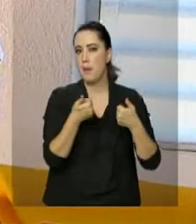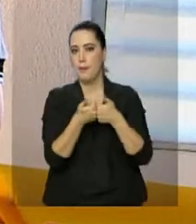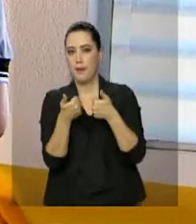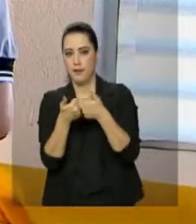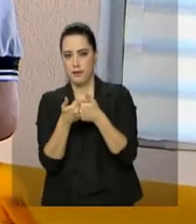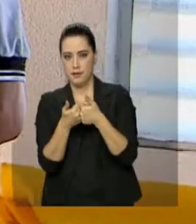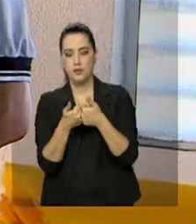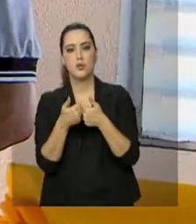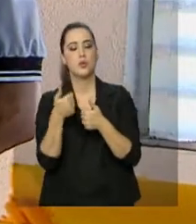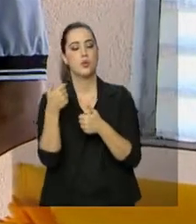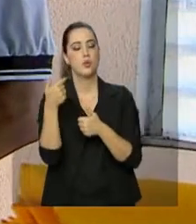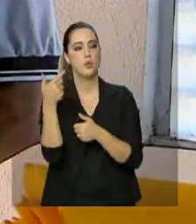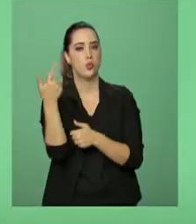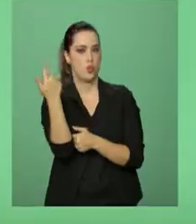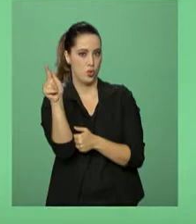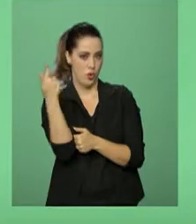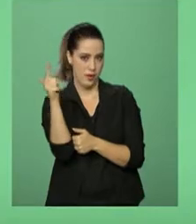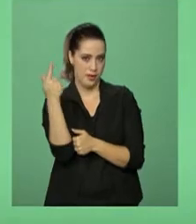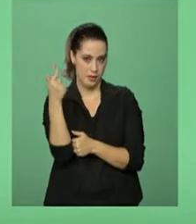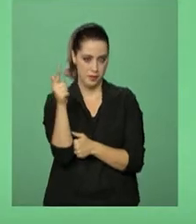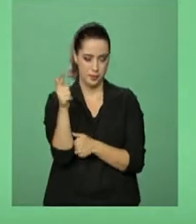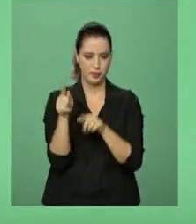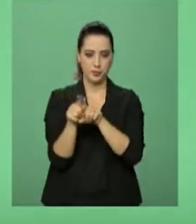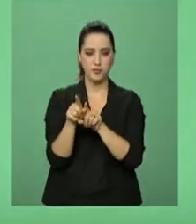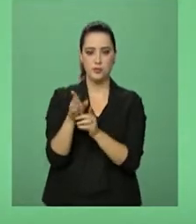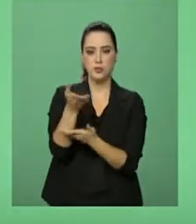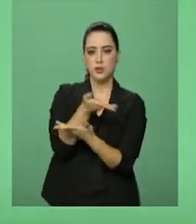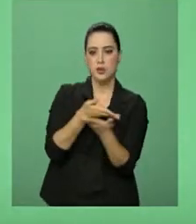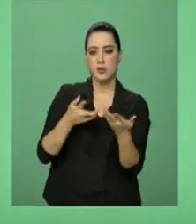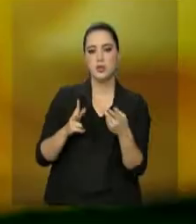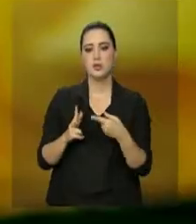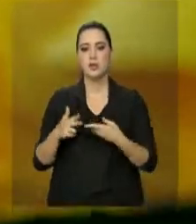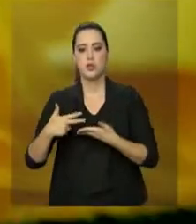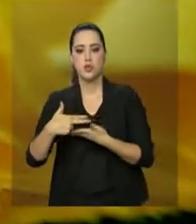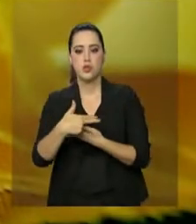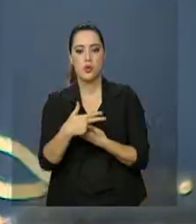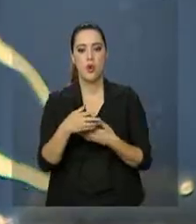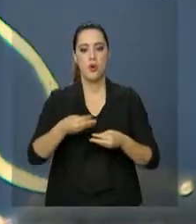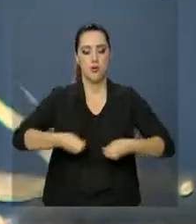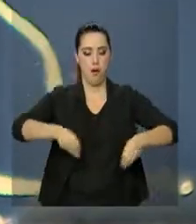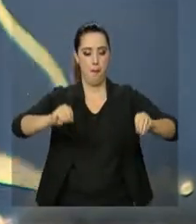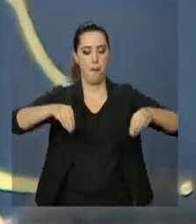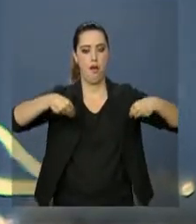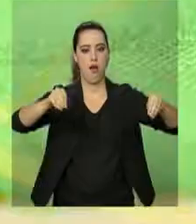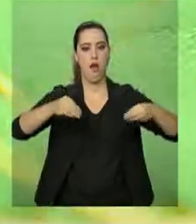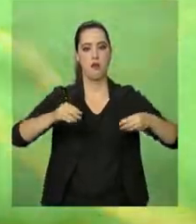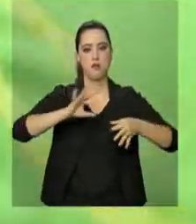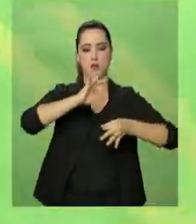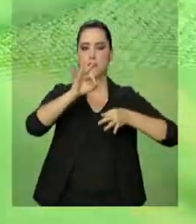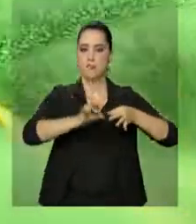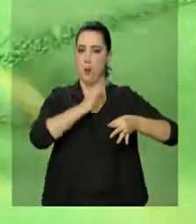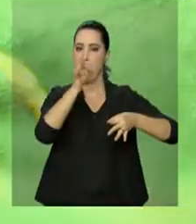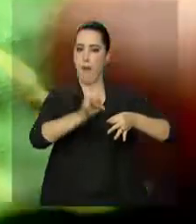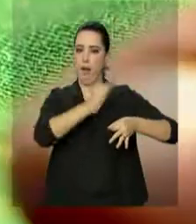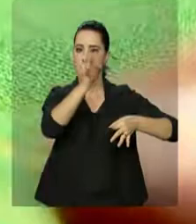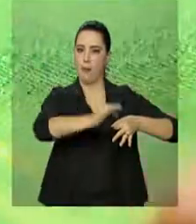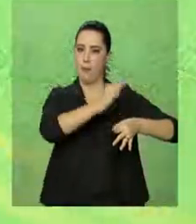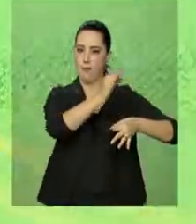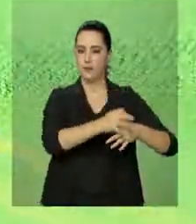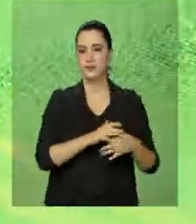metropolitana de Goiânia. O processo envolve tesoura, pano, linha e muita costura.